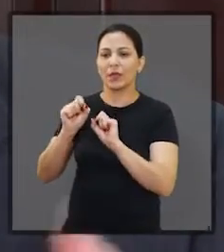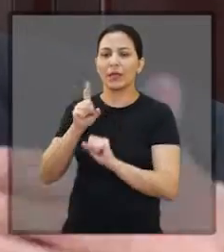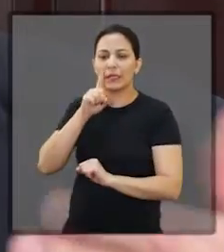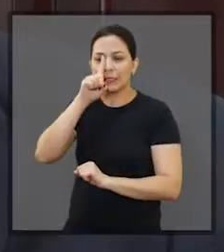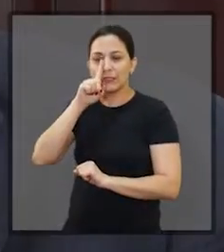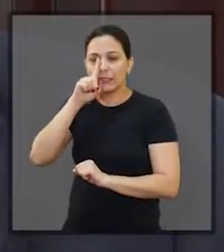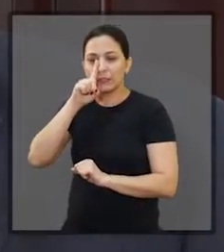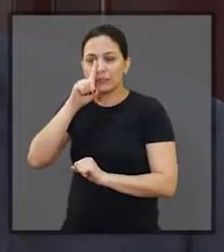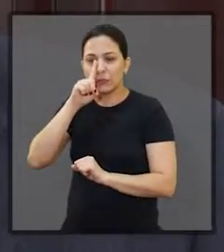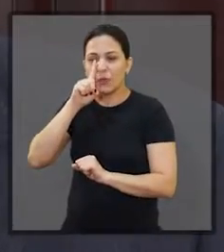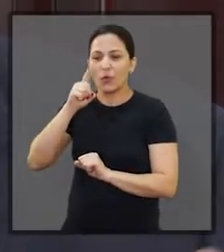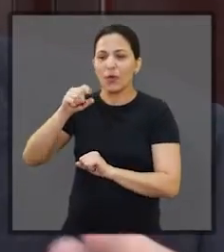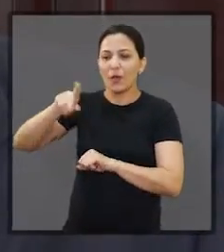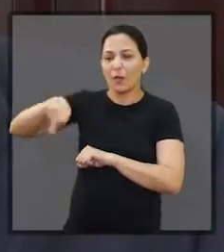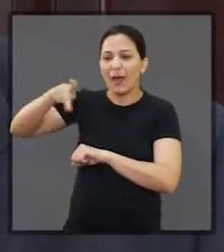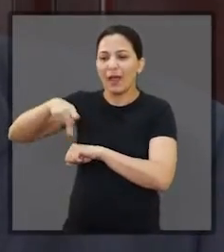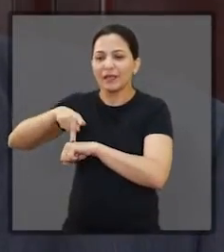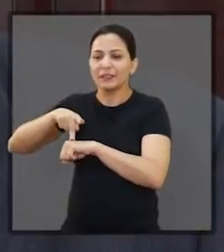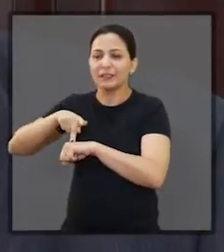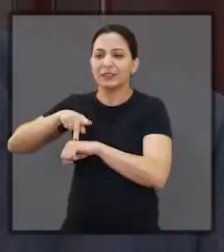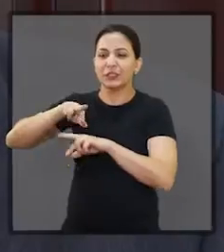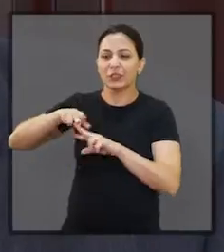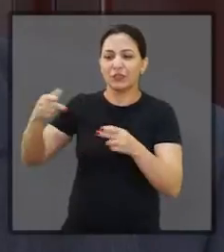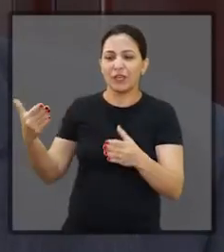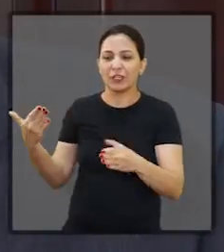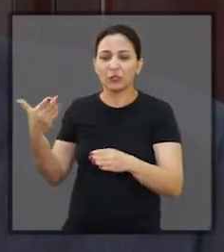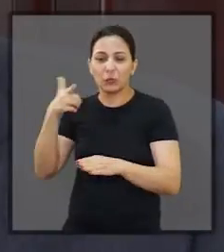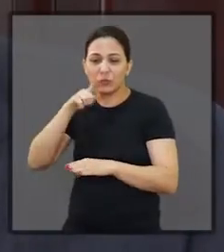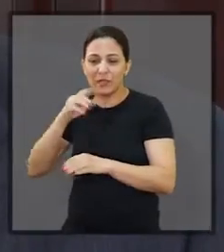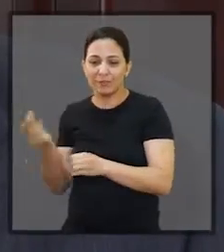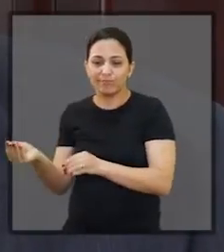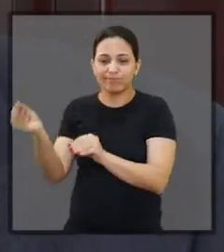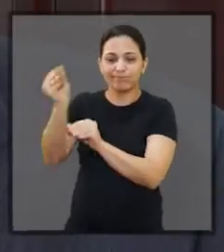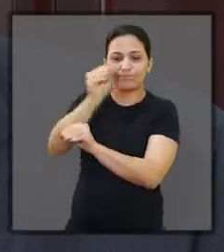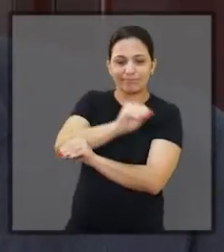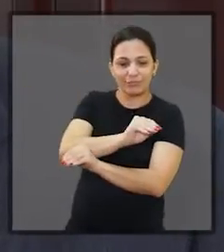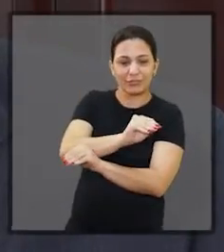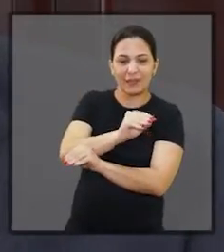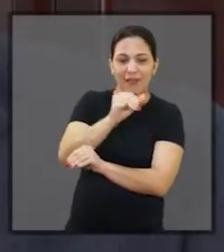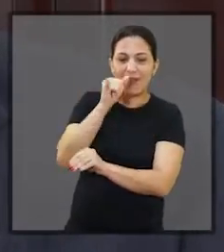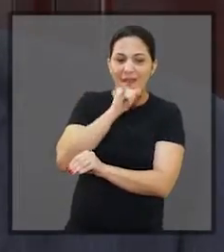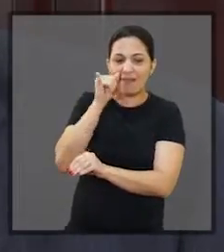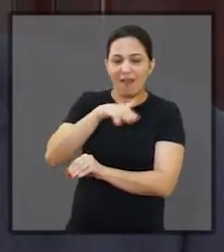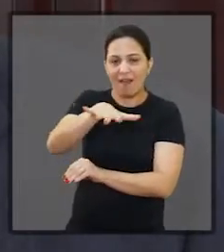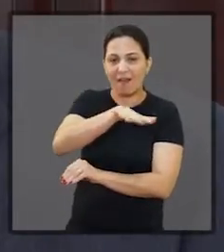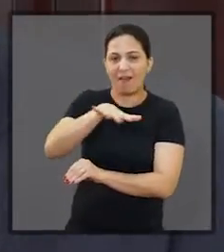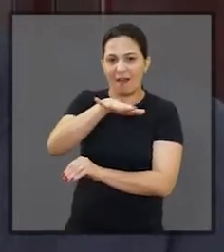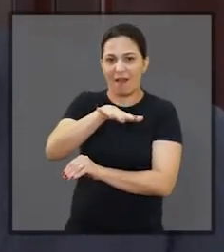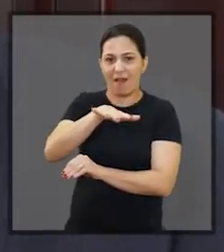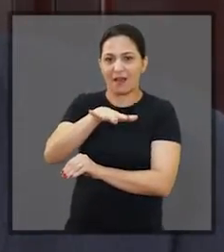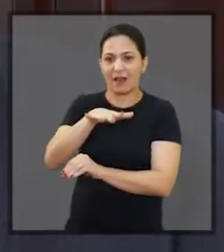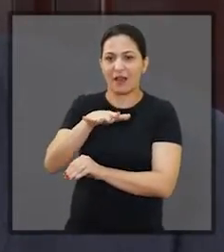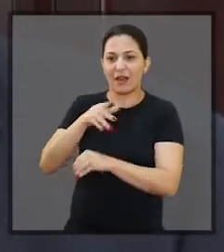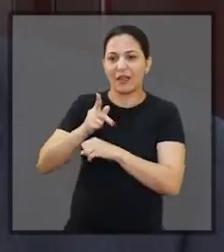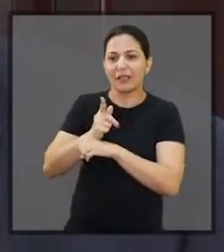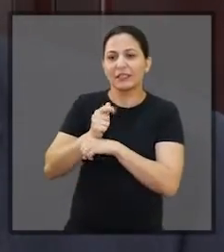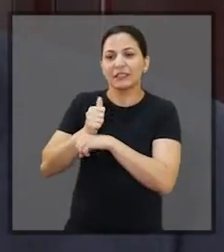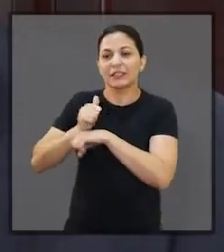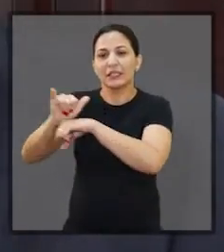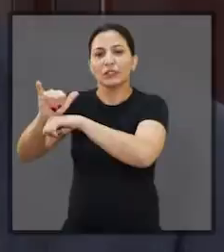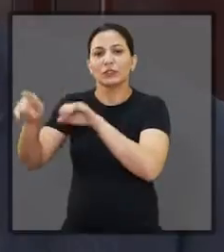entre o mundo ocidental e o mundo muçulmano. Portanto, existe uma grande corrente migratória. A Itália tem que ter um papel